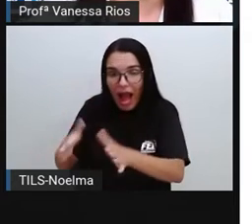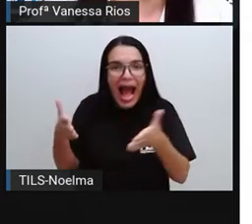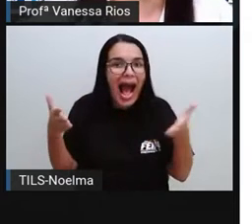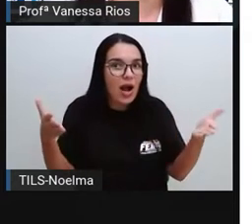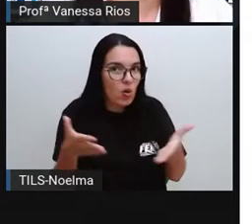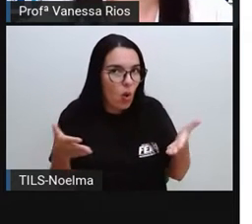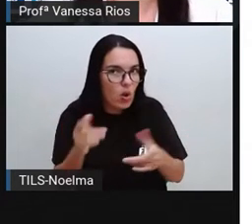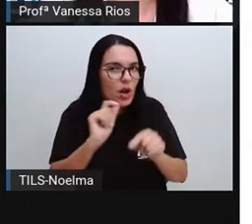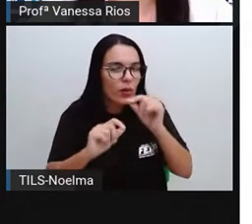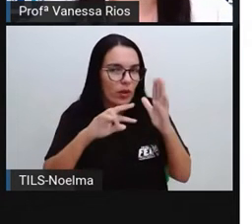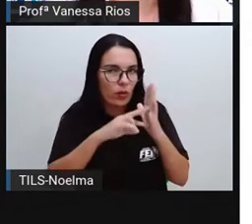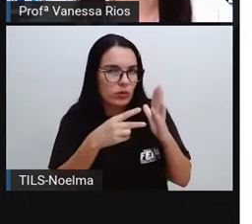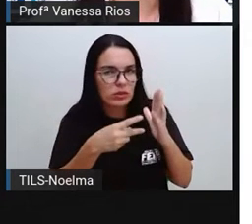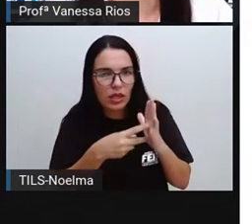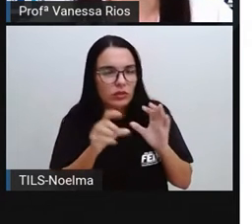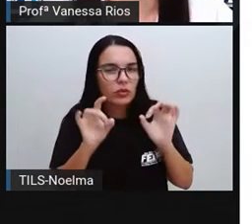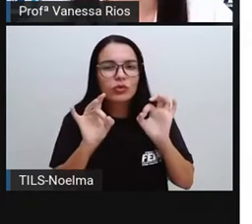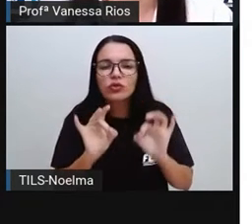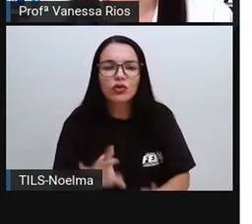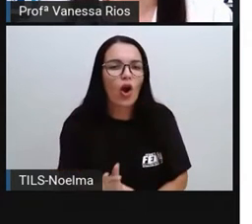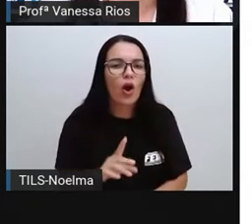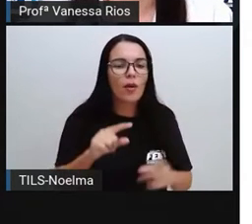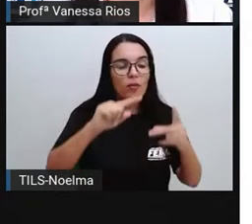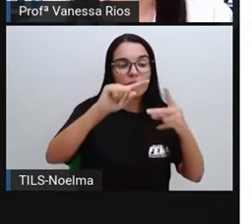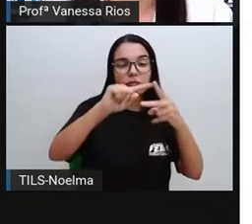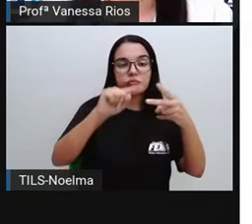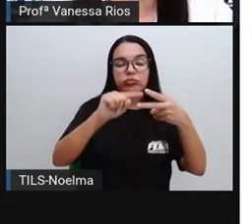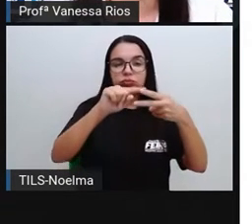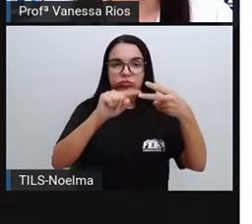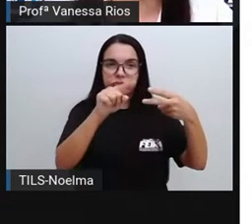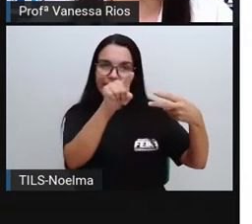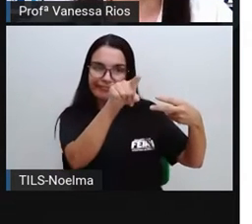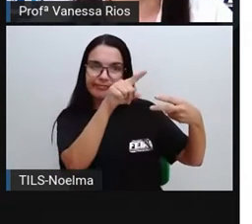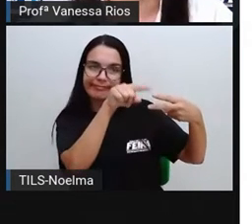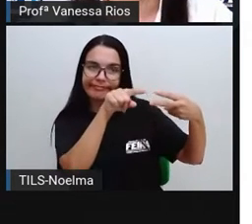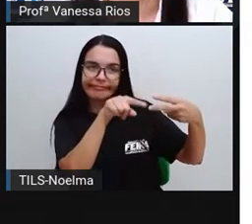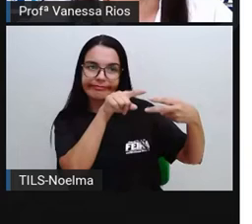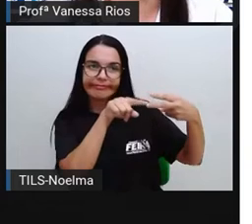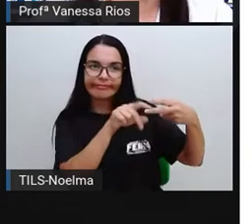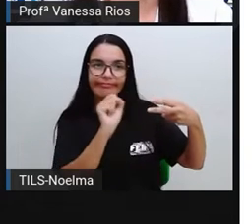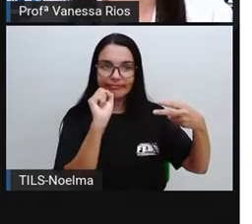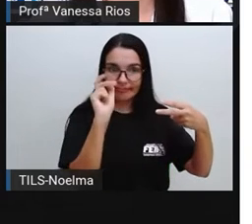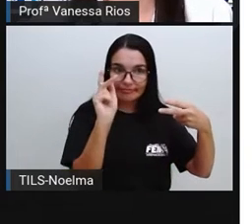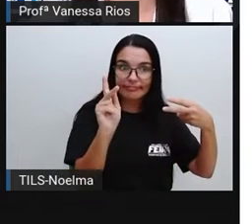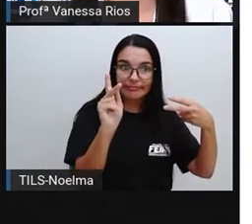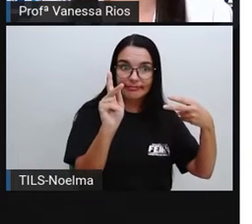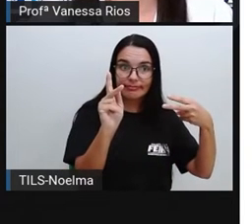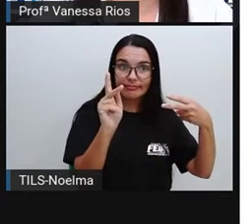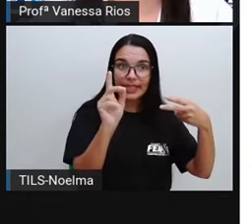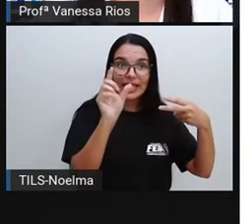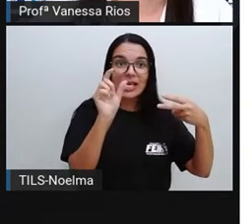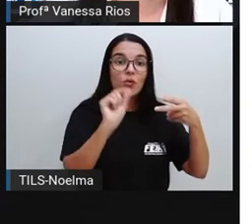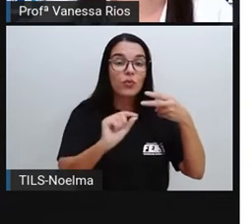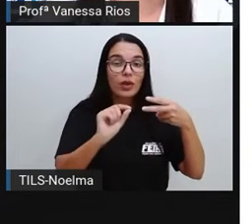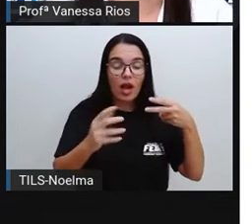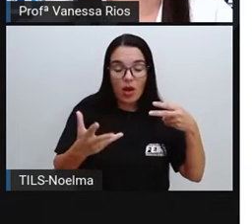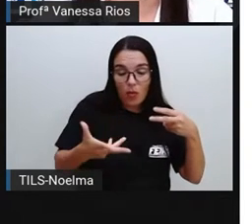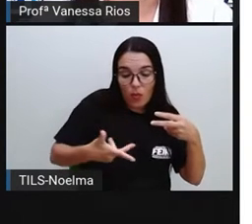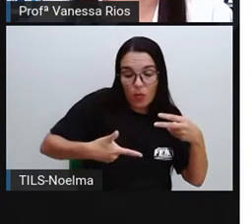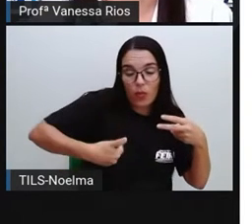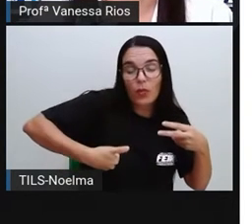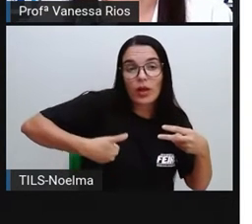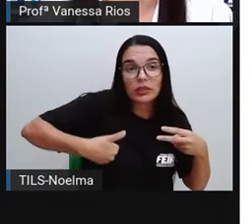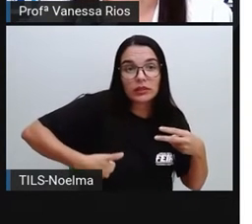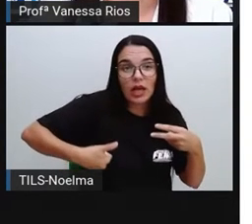interessa e que se relaciona com o conteúdo que nós estamos estudando nesta videoaula, está justamente associado